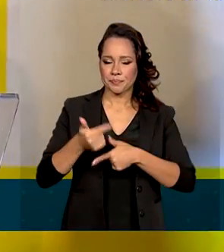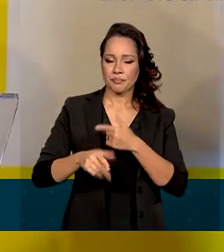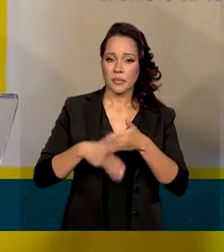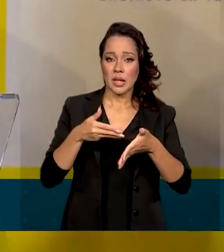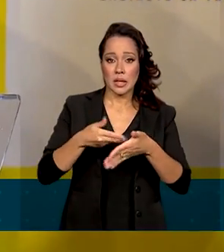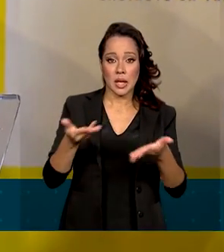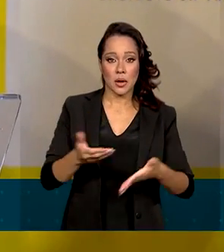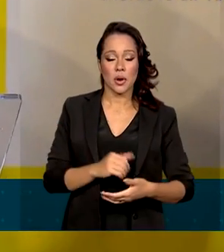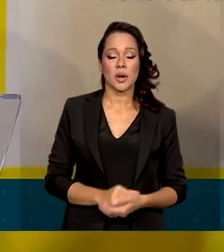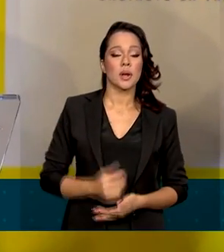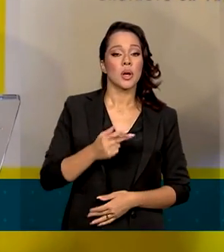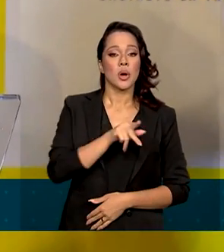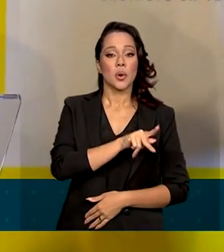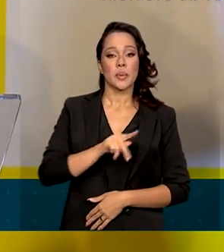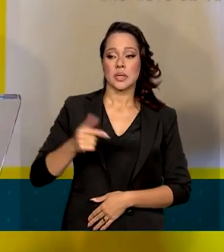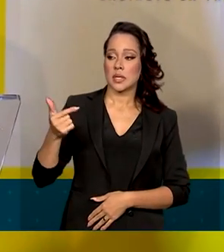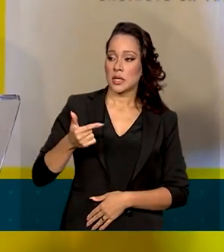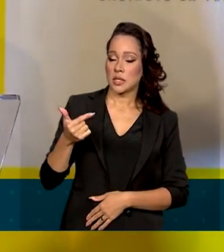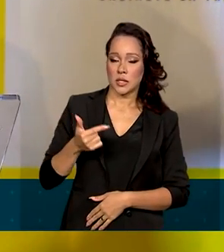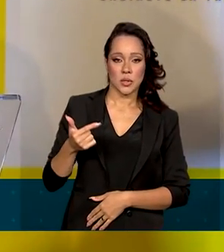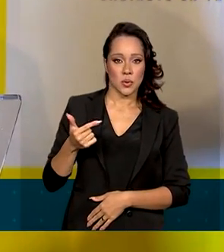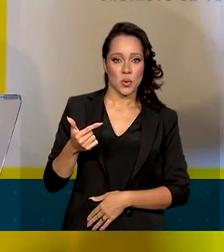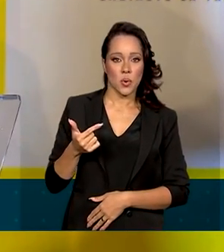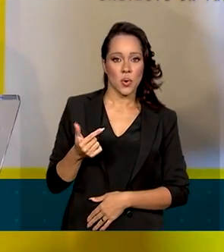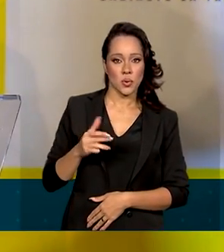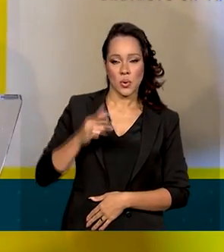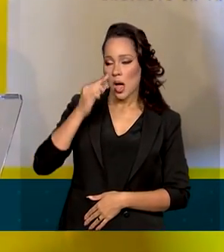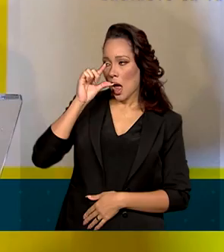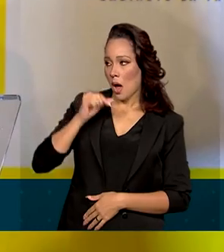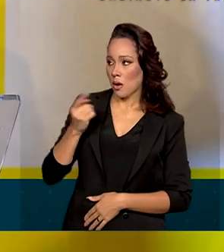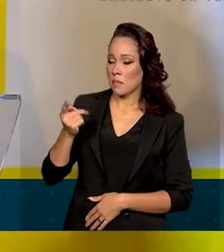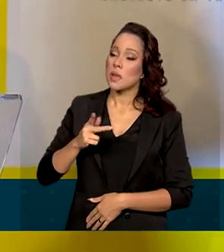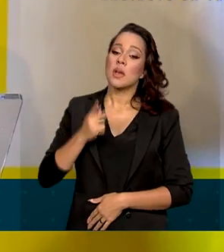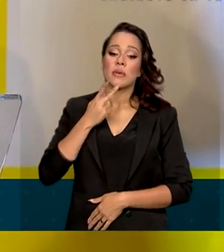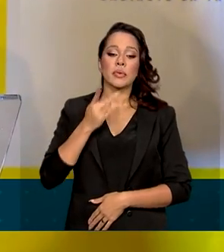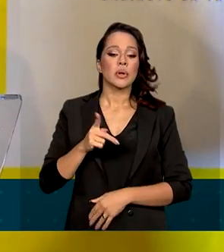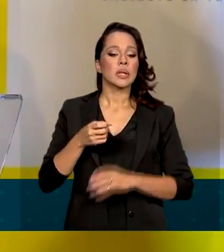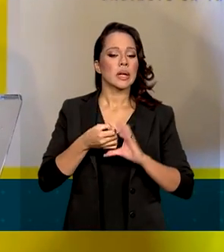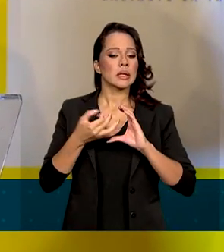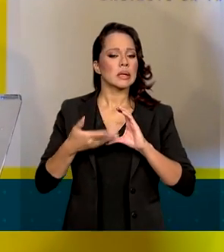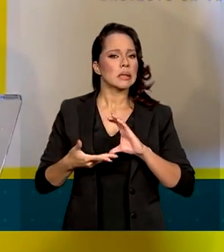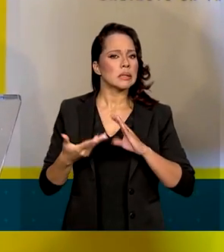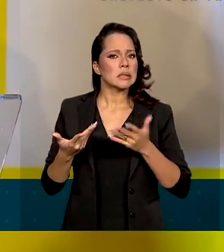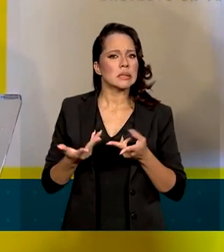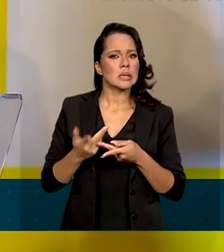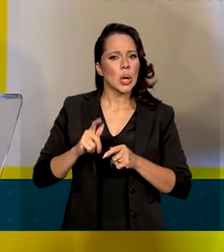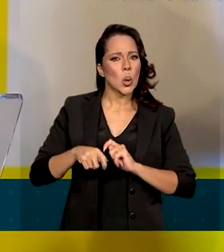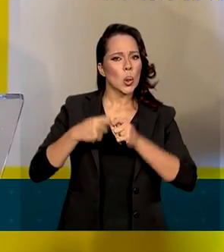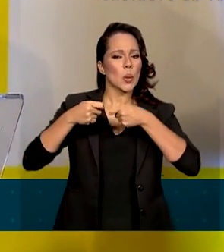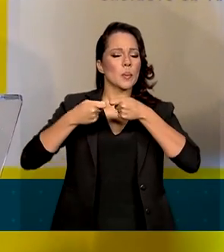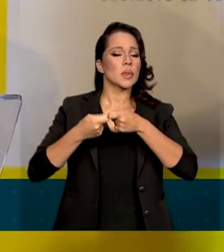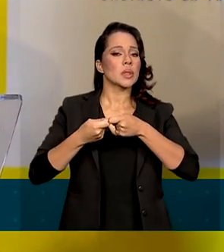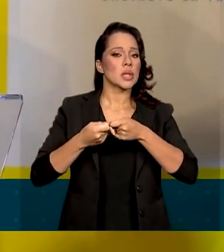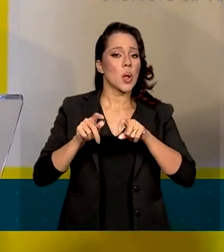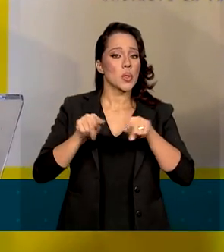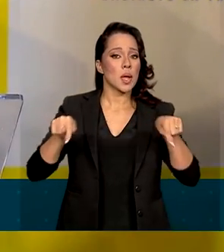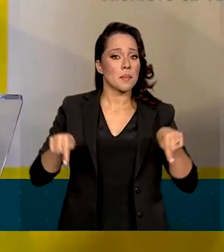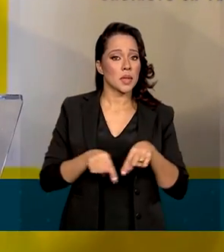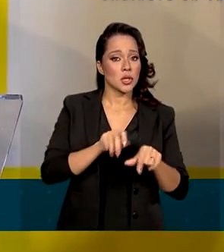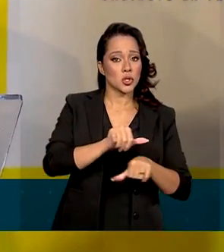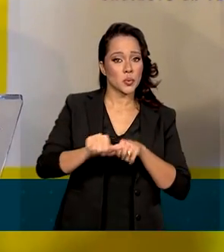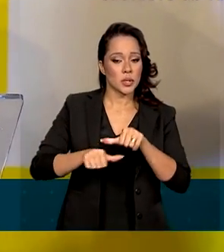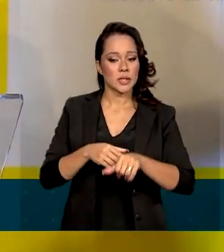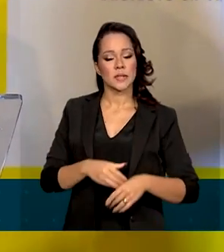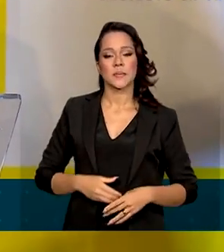até agora, o vice-presidente eleito, Geraldo Alckmin, reforçou o caráter plural e econômico do gabinete de